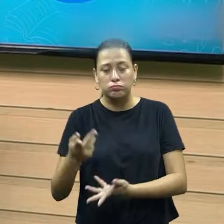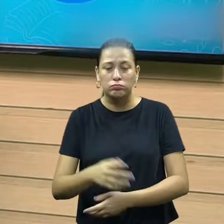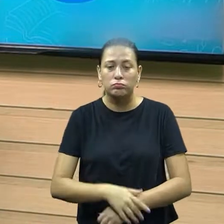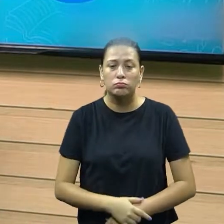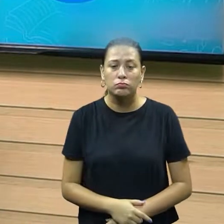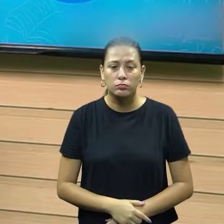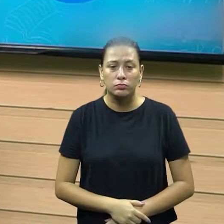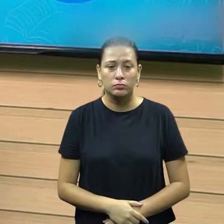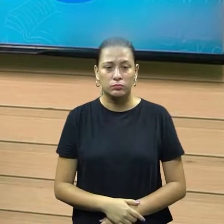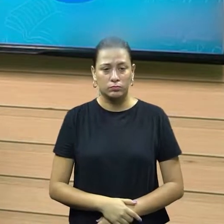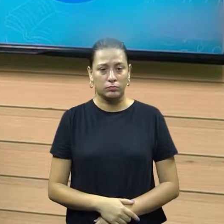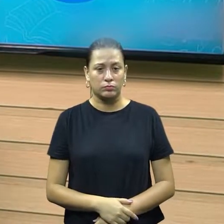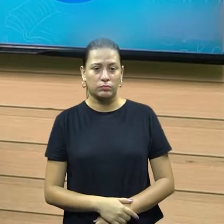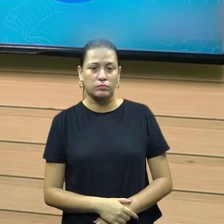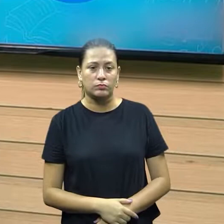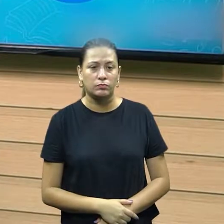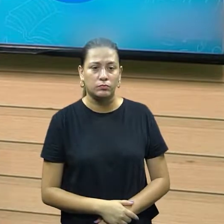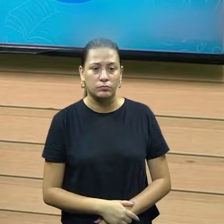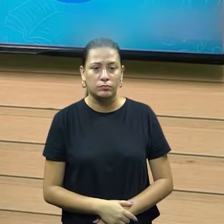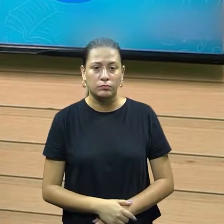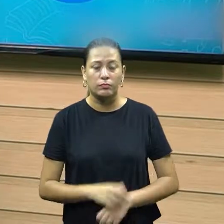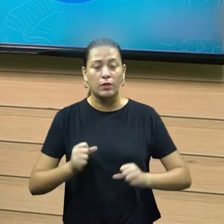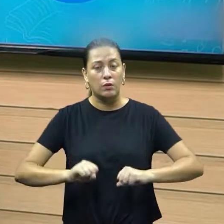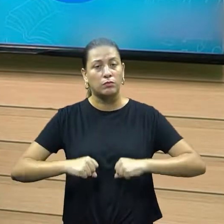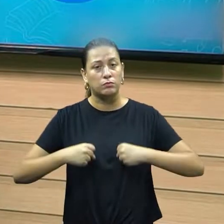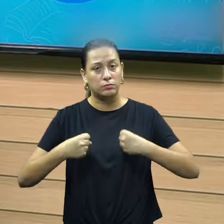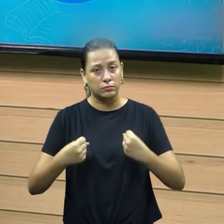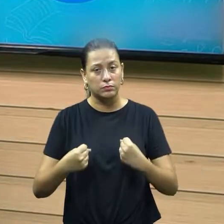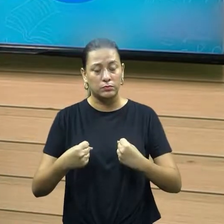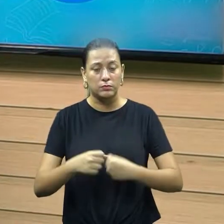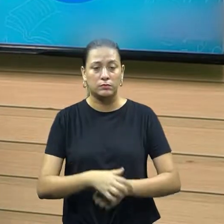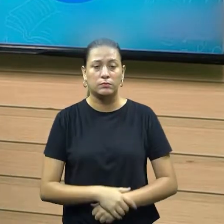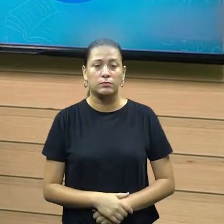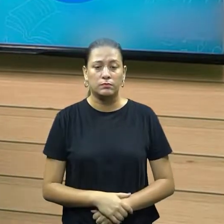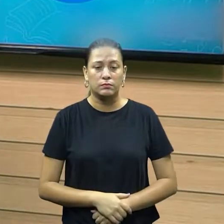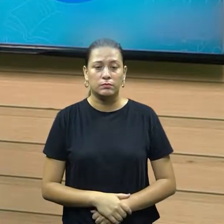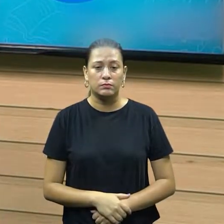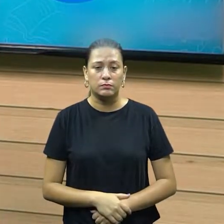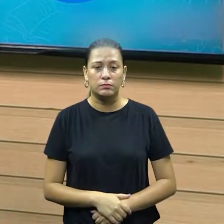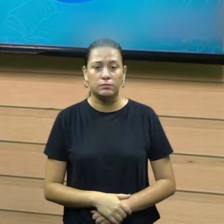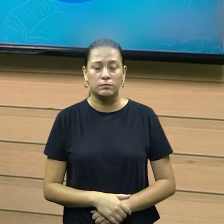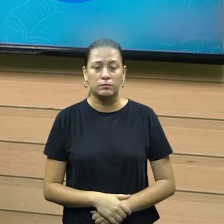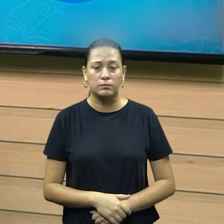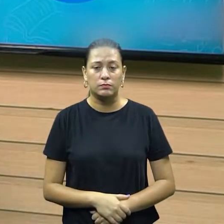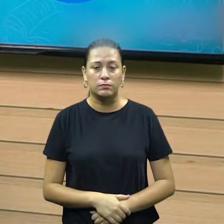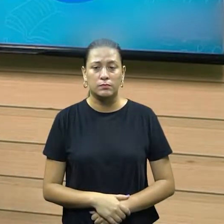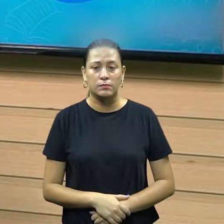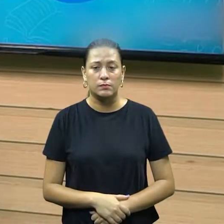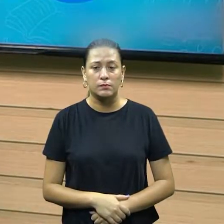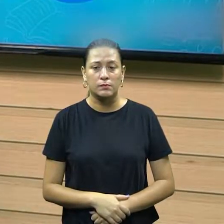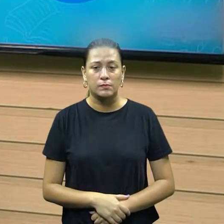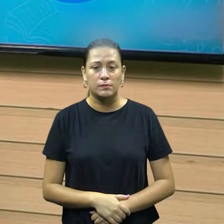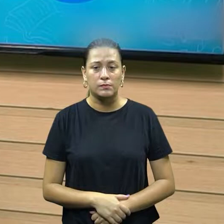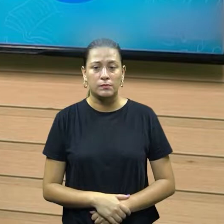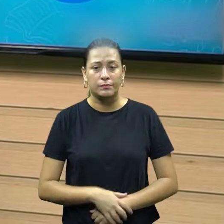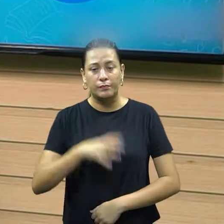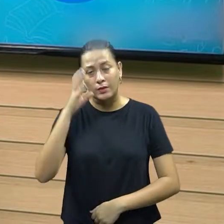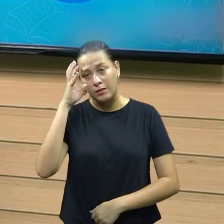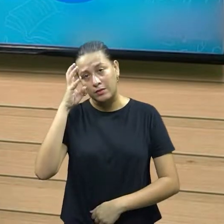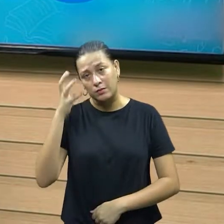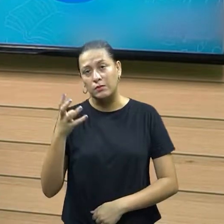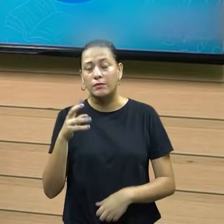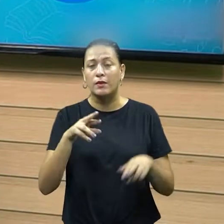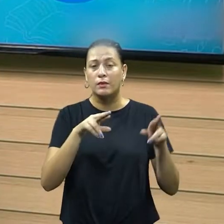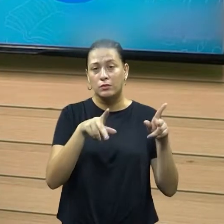Então, ele acaba dizendo que é um esforço, esse esforço que vai surgir justamente para que possa se resolver